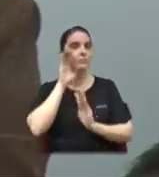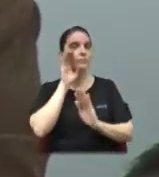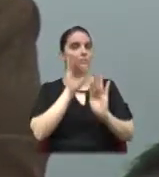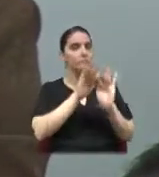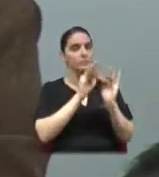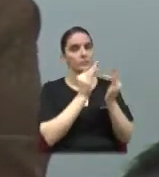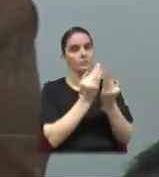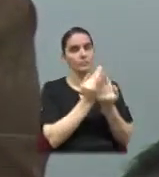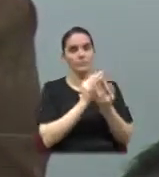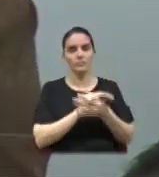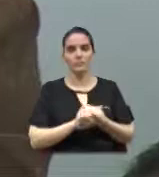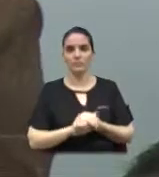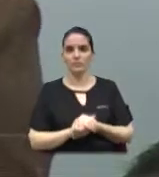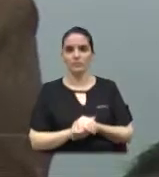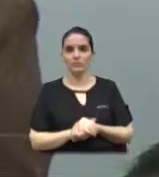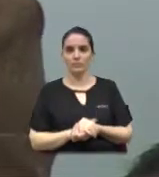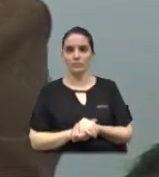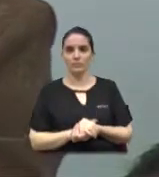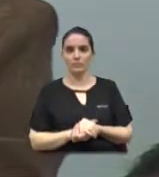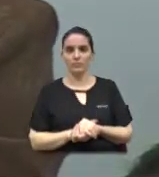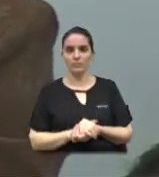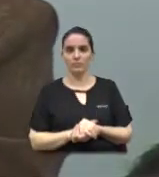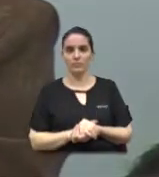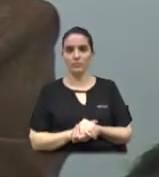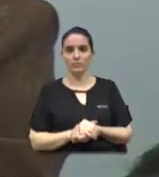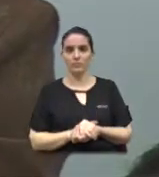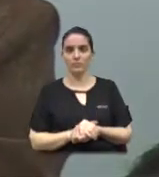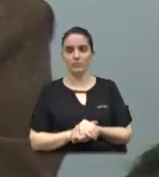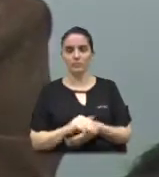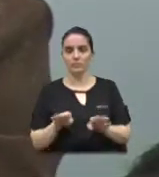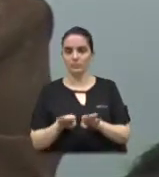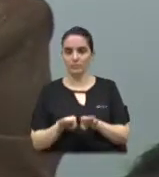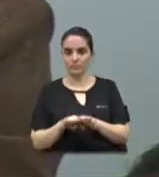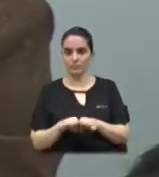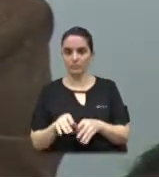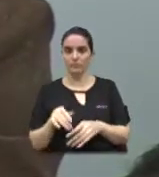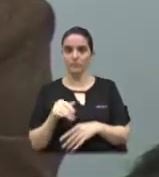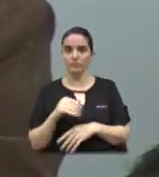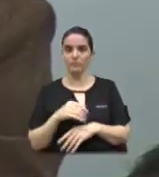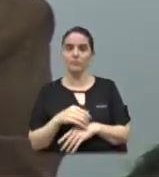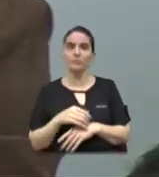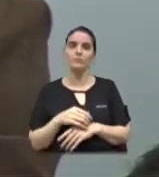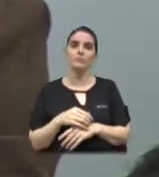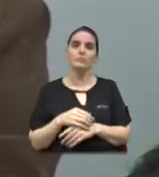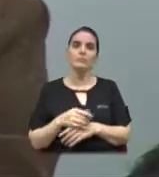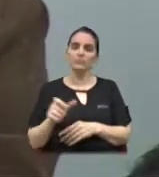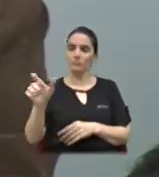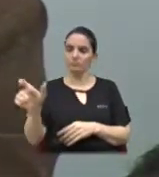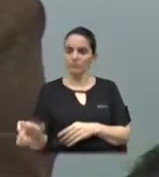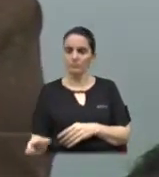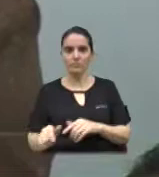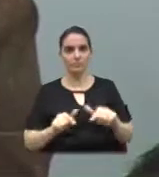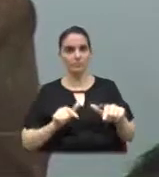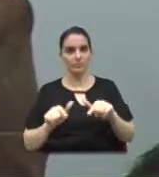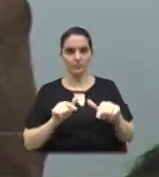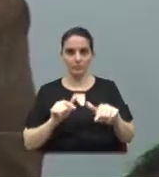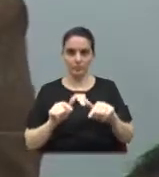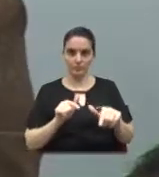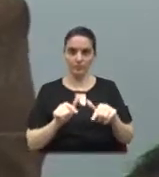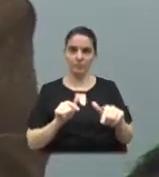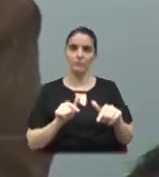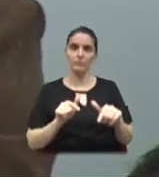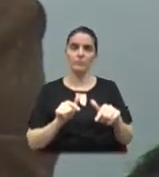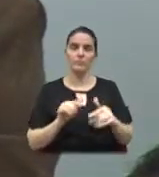Mas eu não estou aqui só por causa, porque ela orava por mim, não. Eu estou citando ela porque eu sei do trabalho que ela fazia